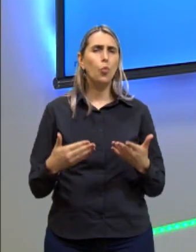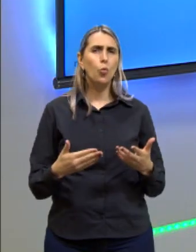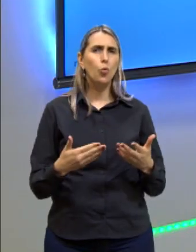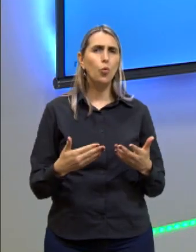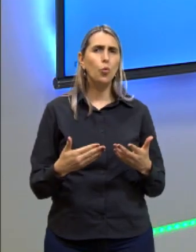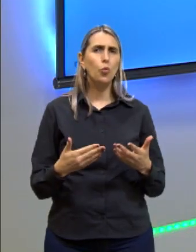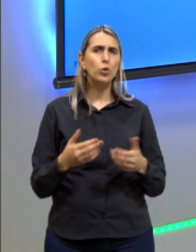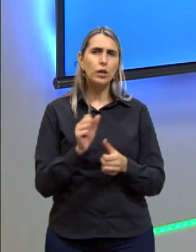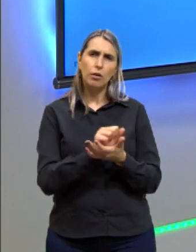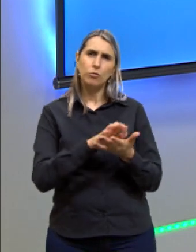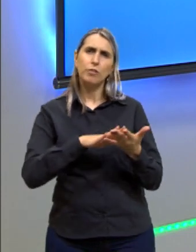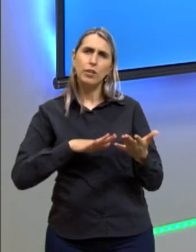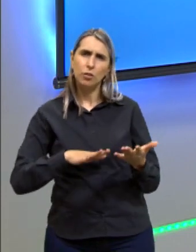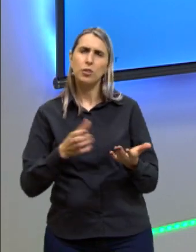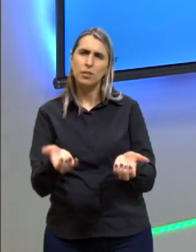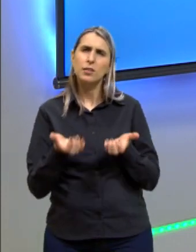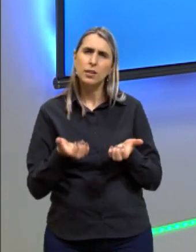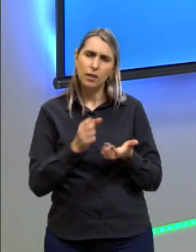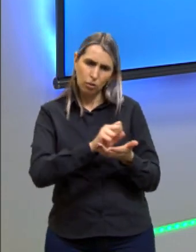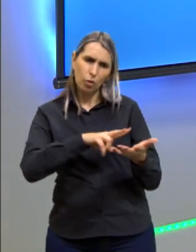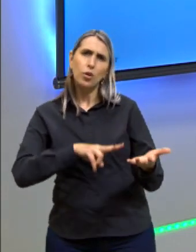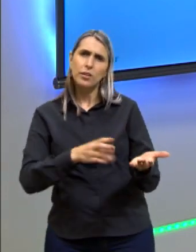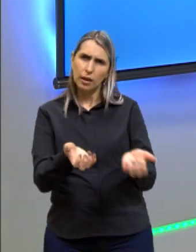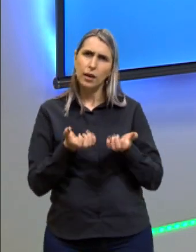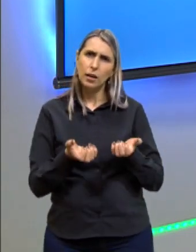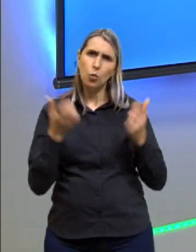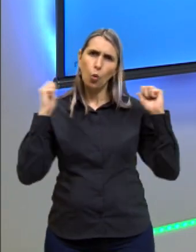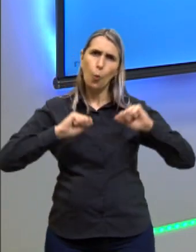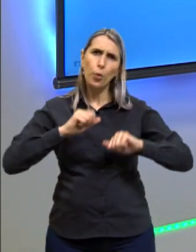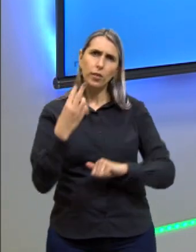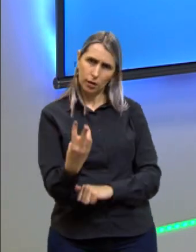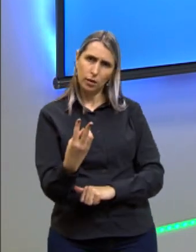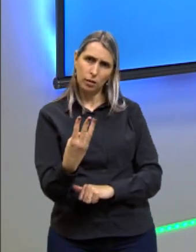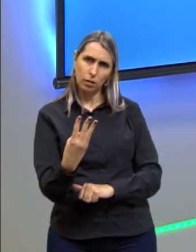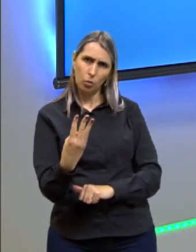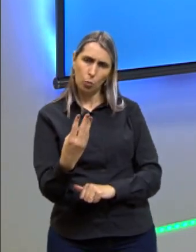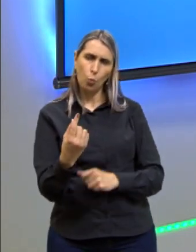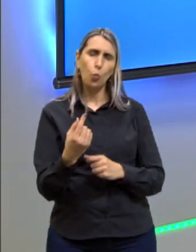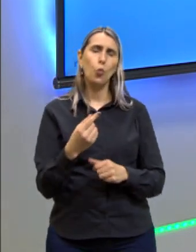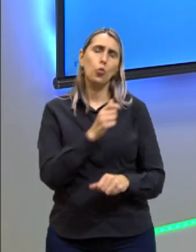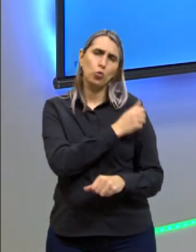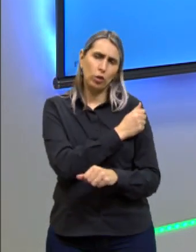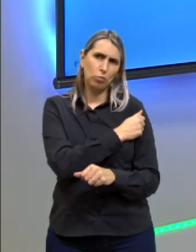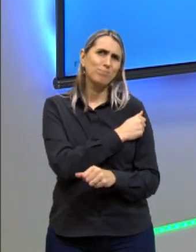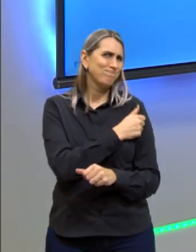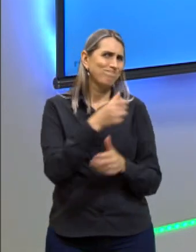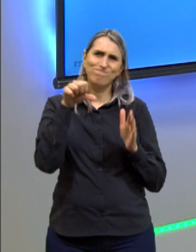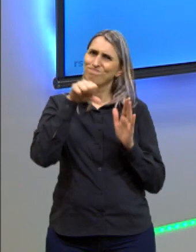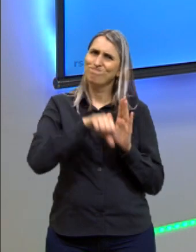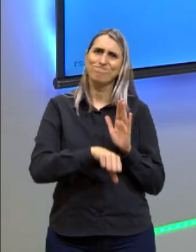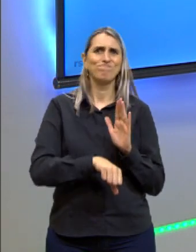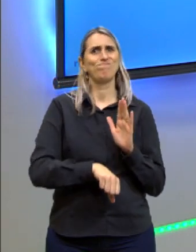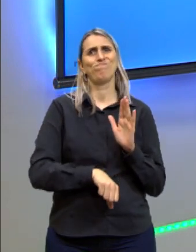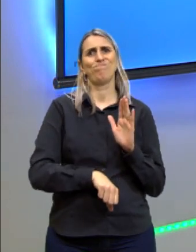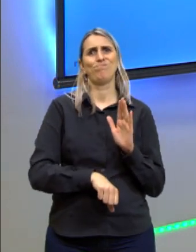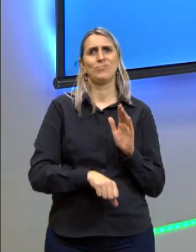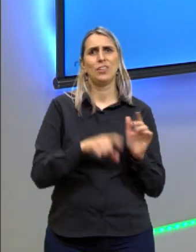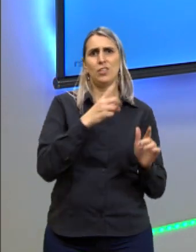quer? O que que ela supõe com essa competência 3? Muitos alunos meus vão mal, tá? Nessa competência. Tiram 120,